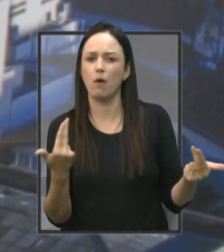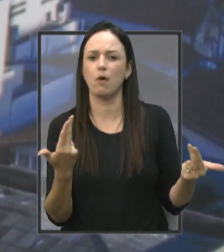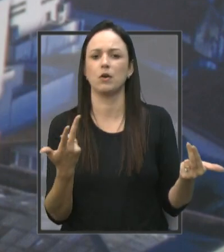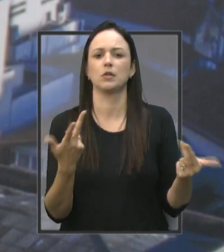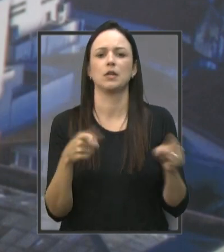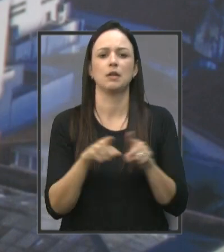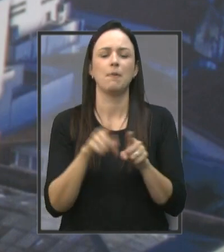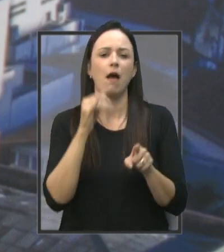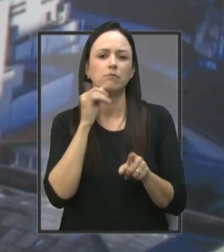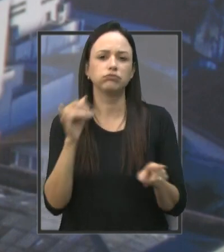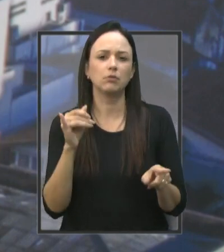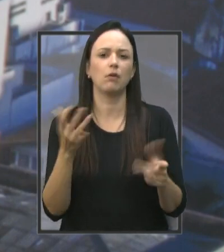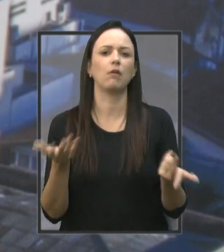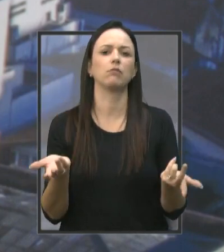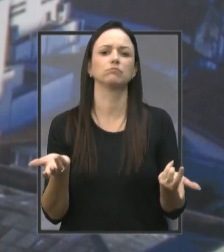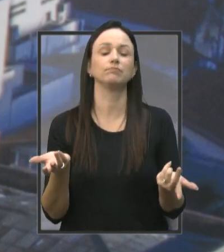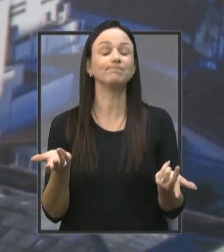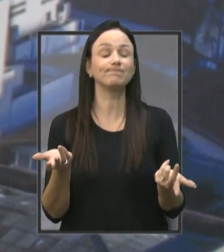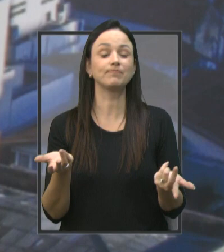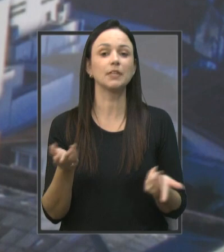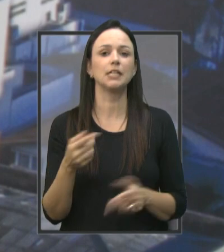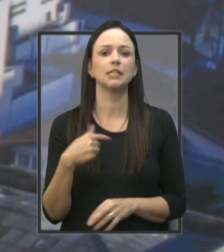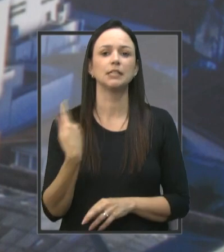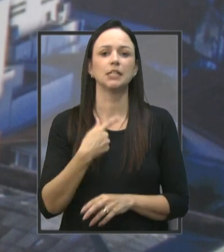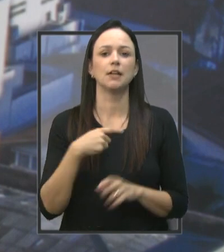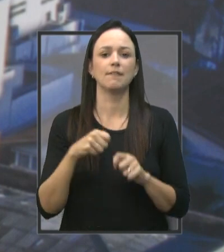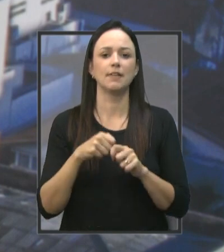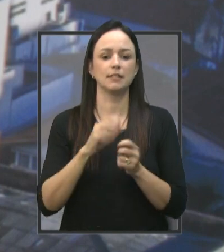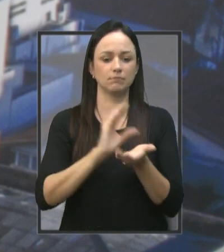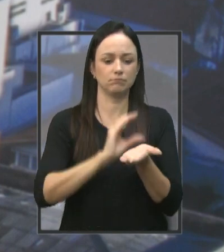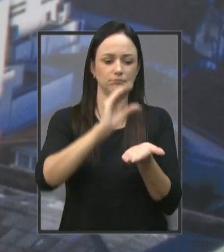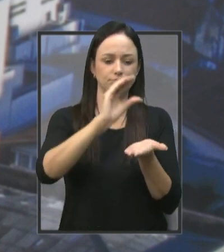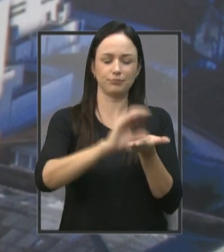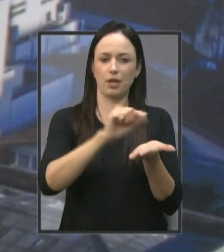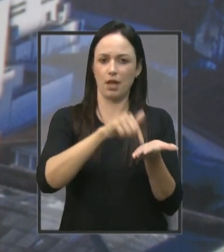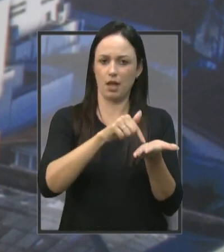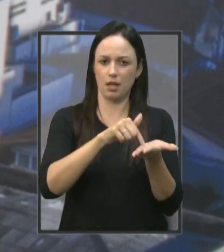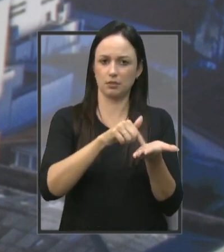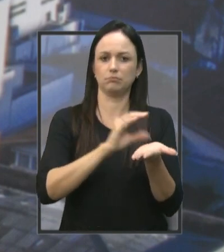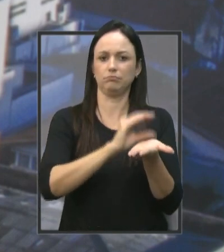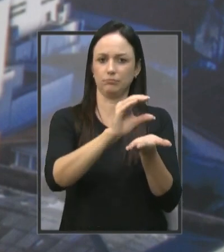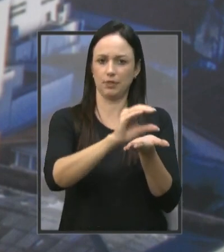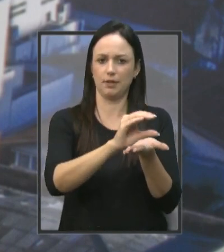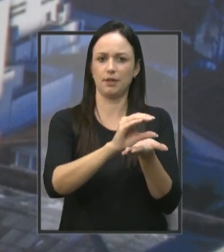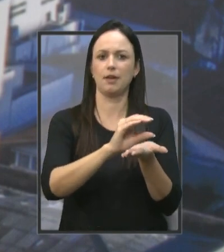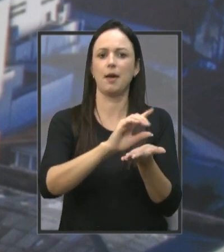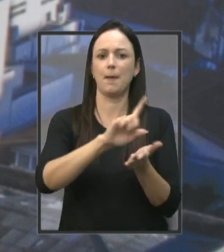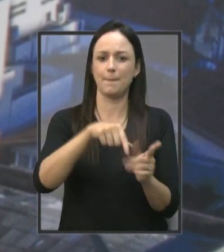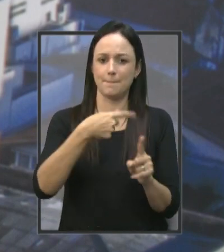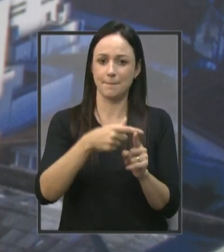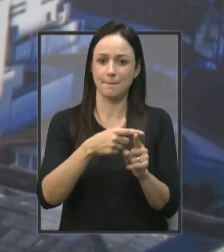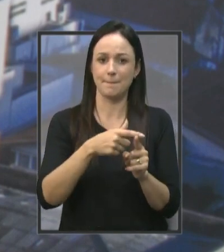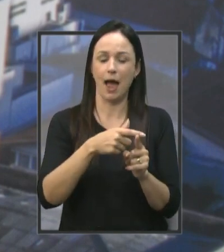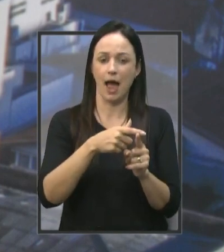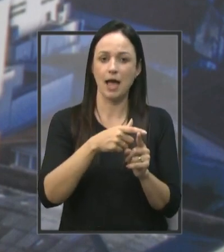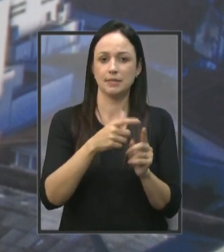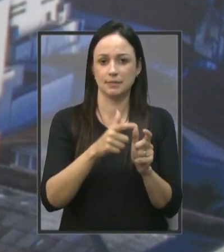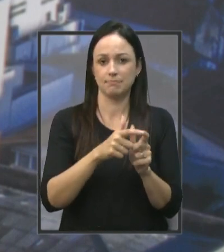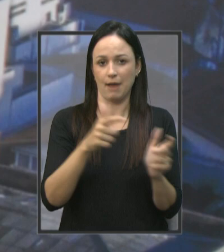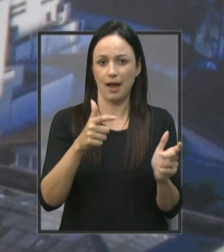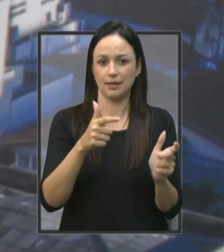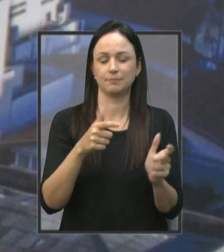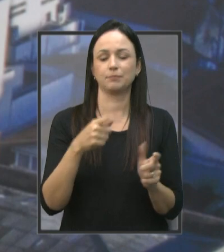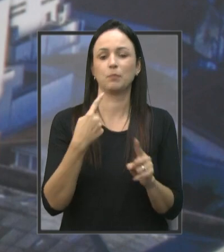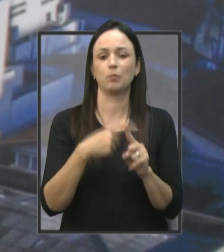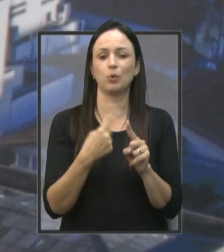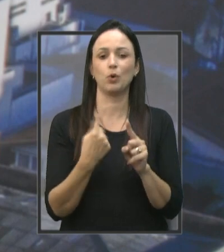Eletrônicos Então a gente Fez Essa destinação Da verba Para poder ainda mais Aumentar Porque um dos pontos Que a